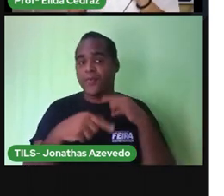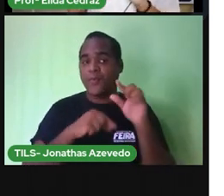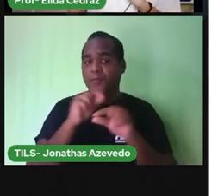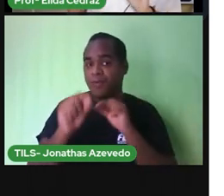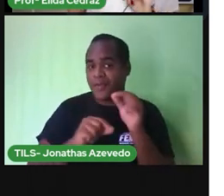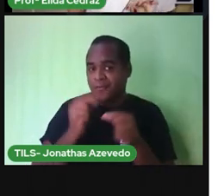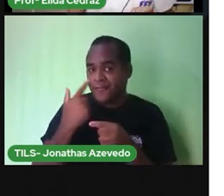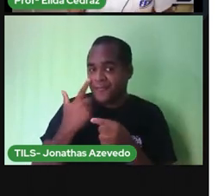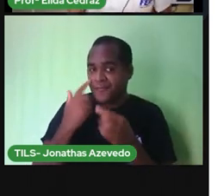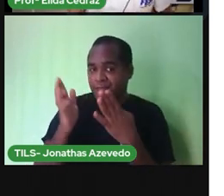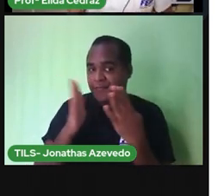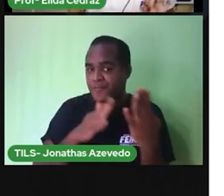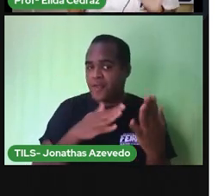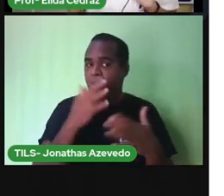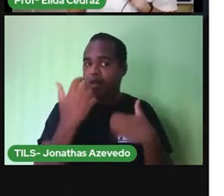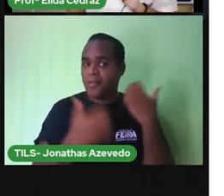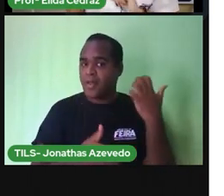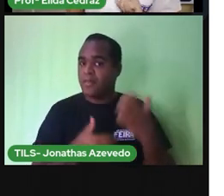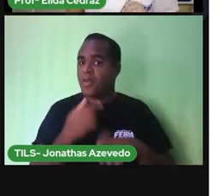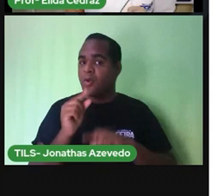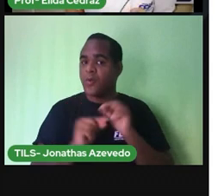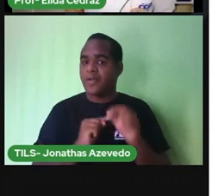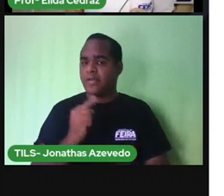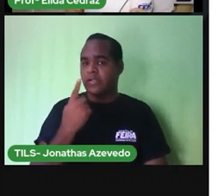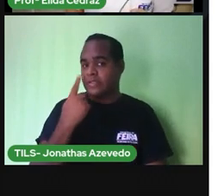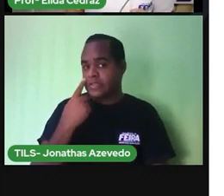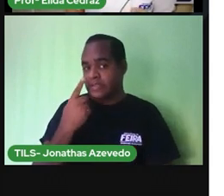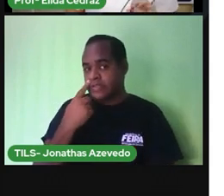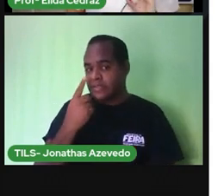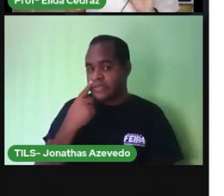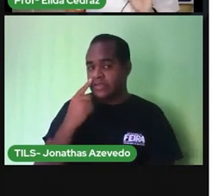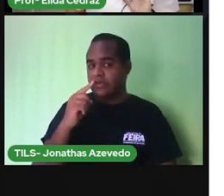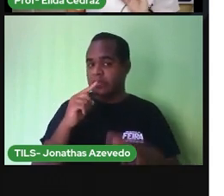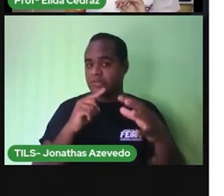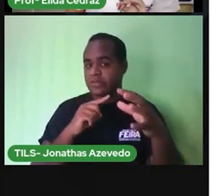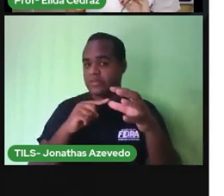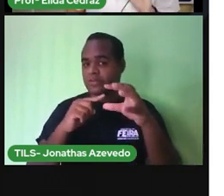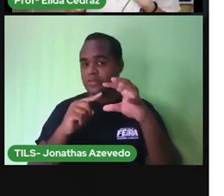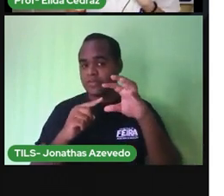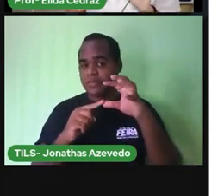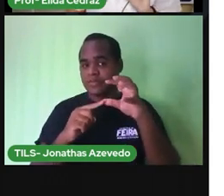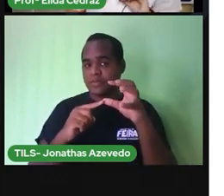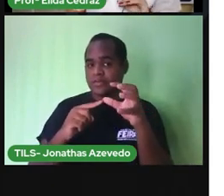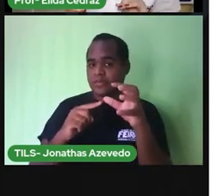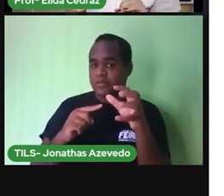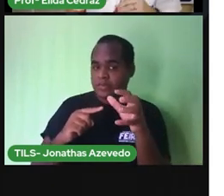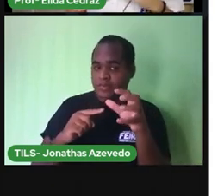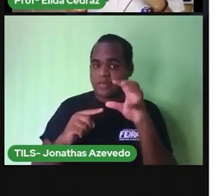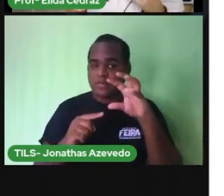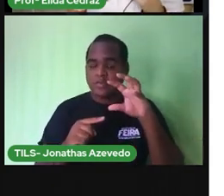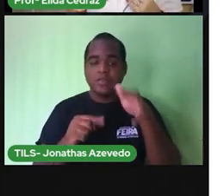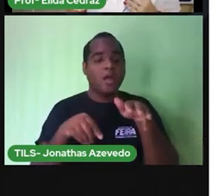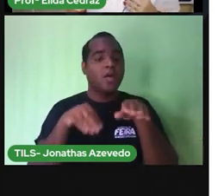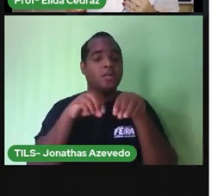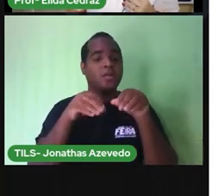em volta dela mesma. Presta atenção no movimento que a terra está